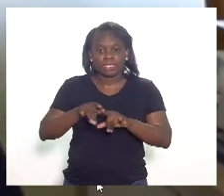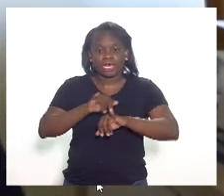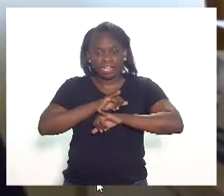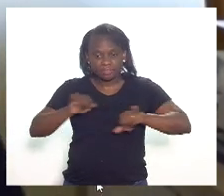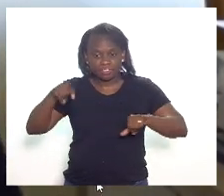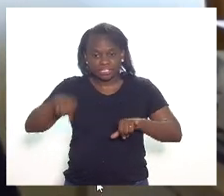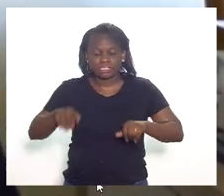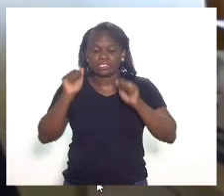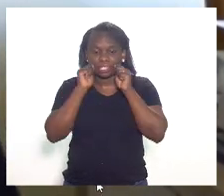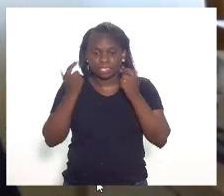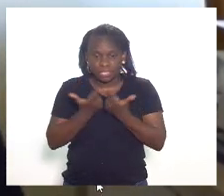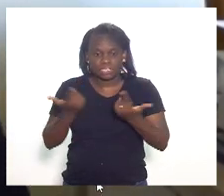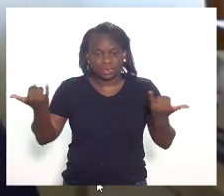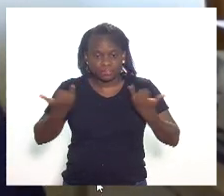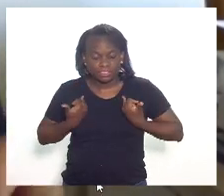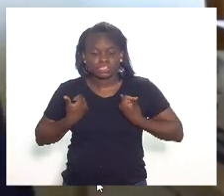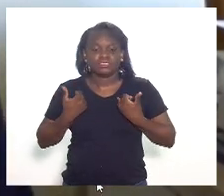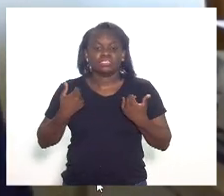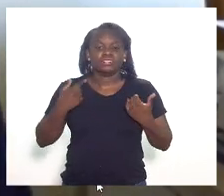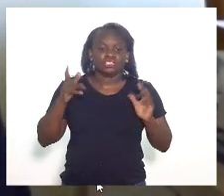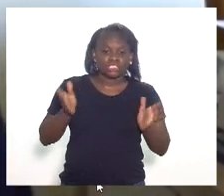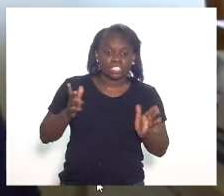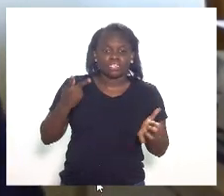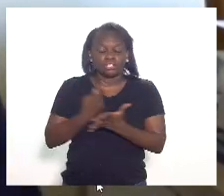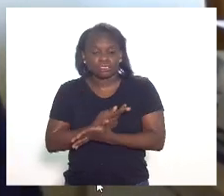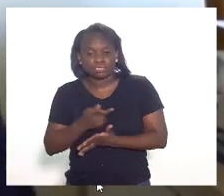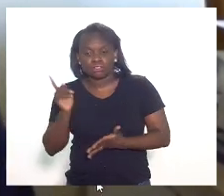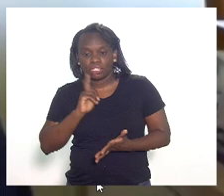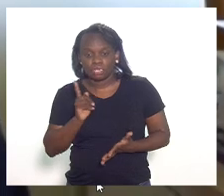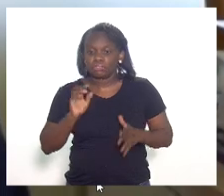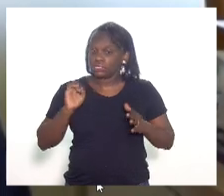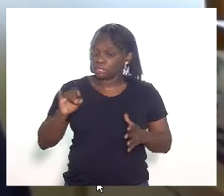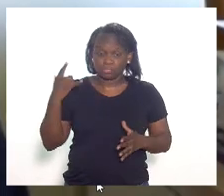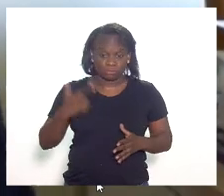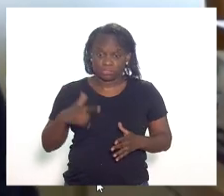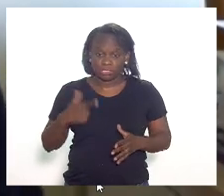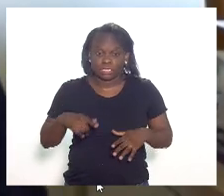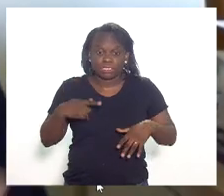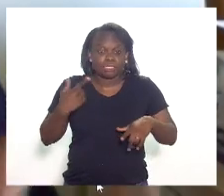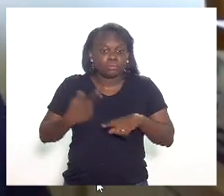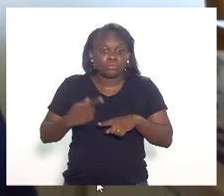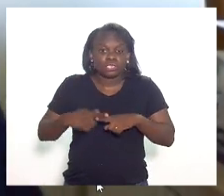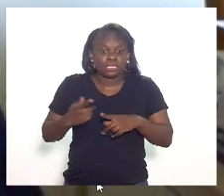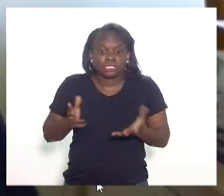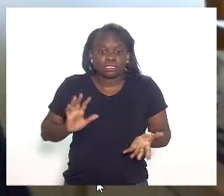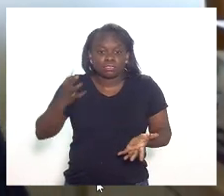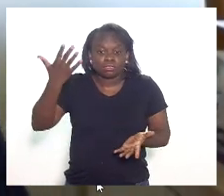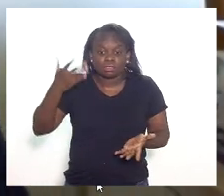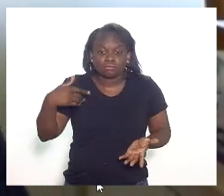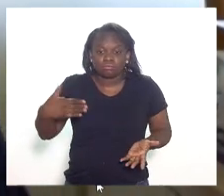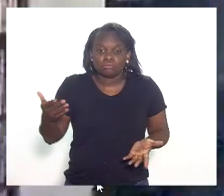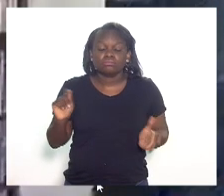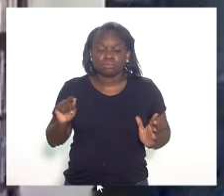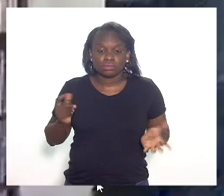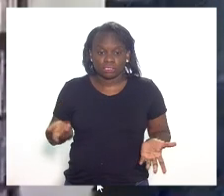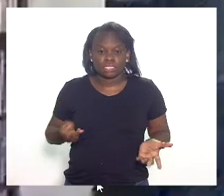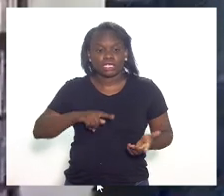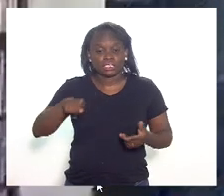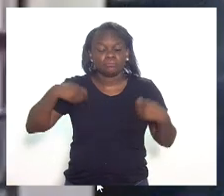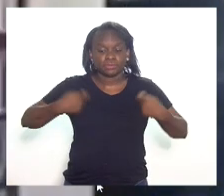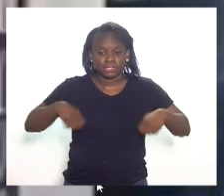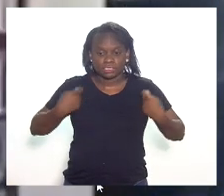Assembleia Legislativa se isso já está acontecendo e se não está, por que não vai acontecer? Nós